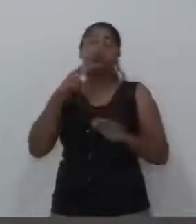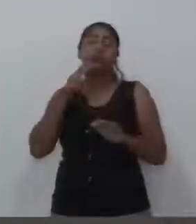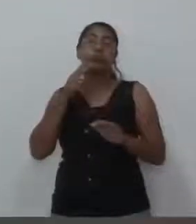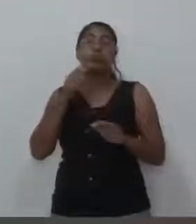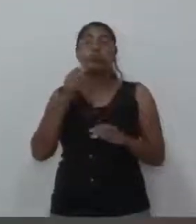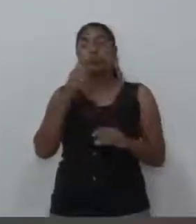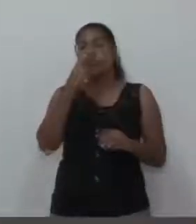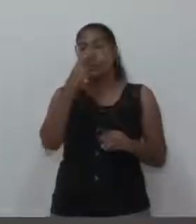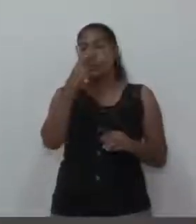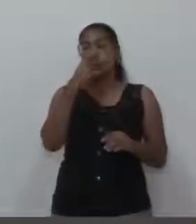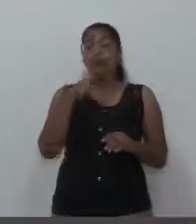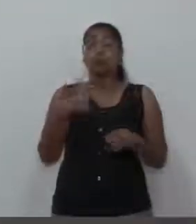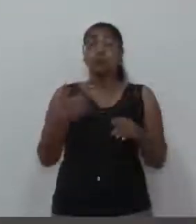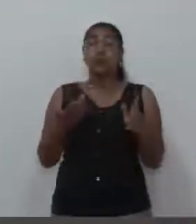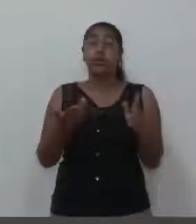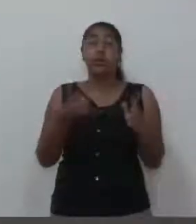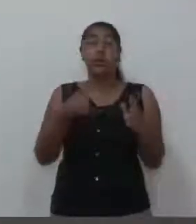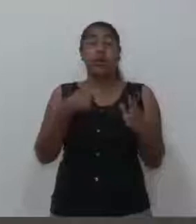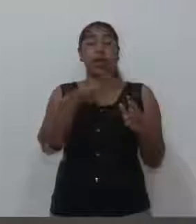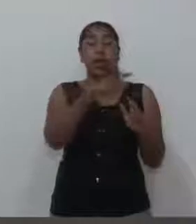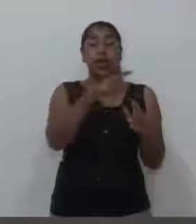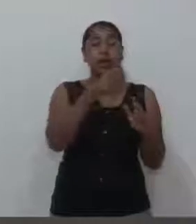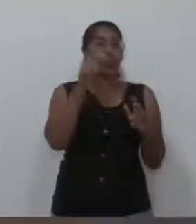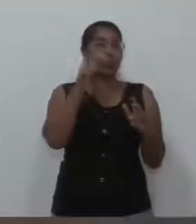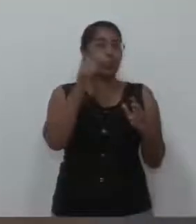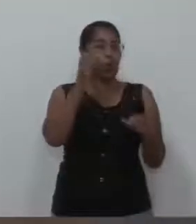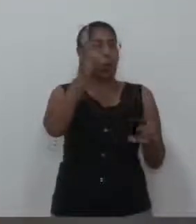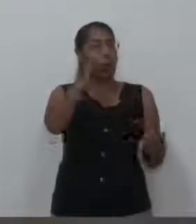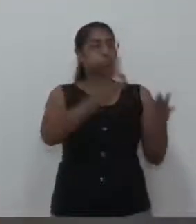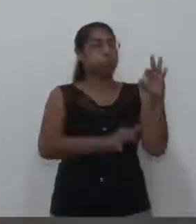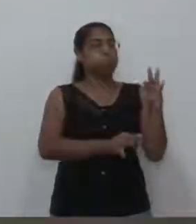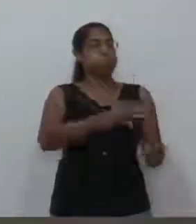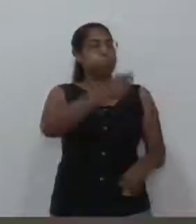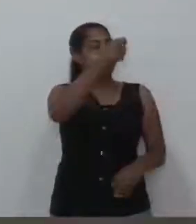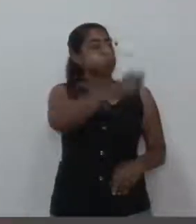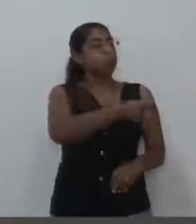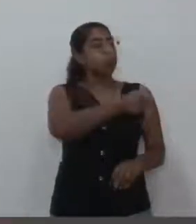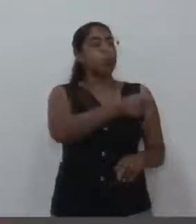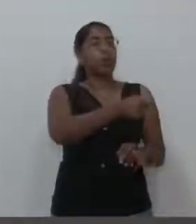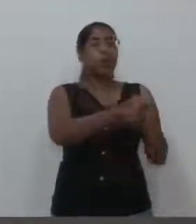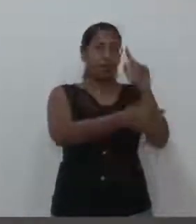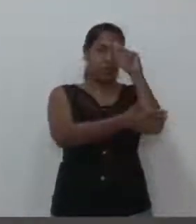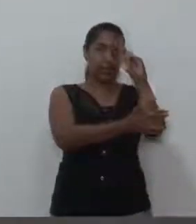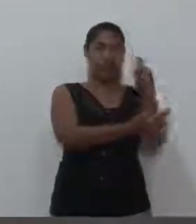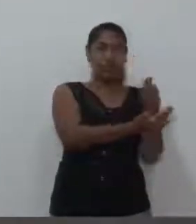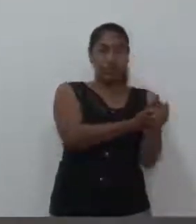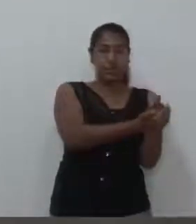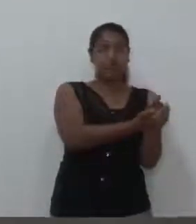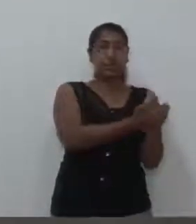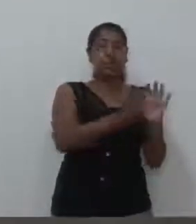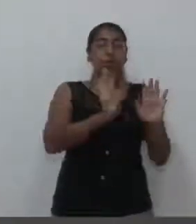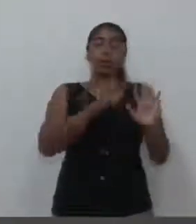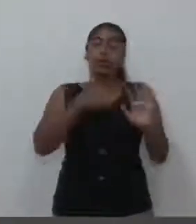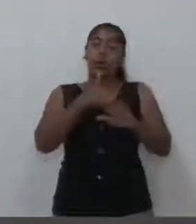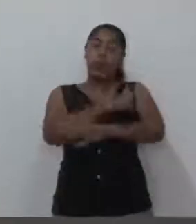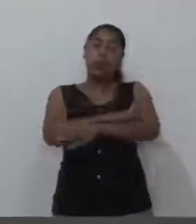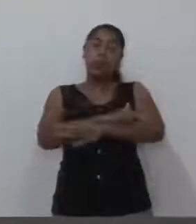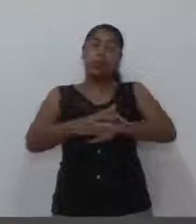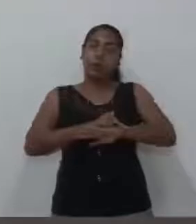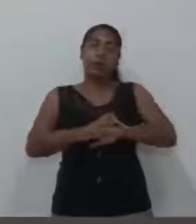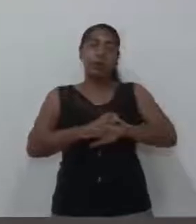Discordo totalmente da decisão da juíza, mas, claro, que respeito, até porque não temos outra opção,